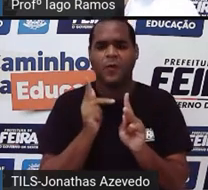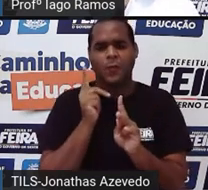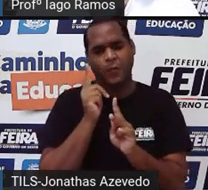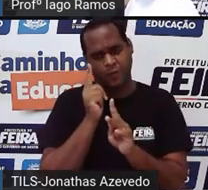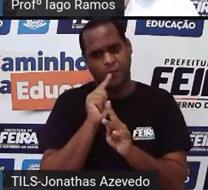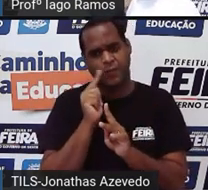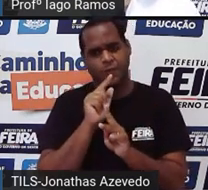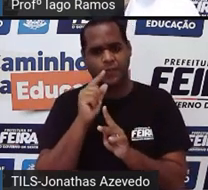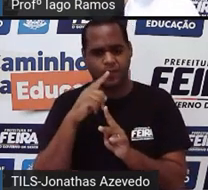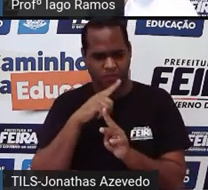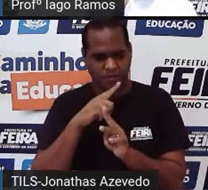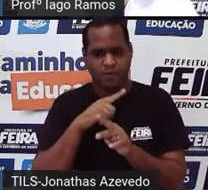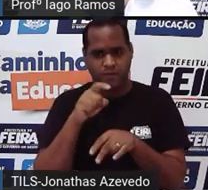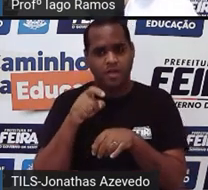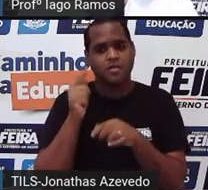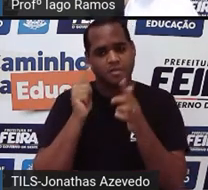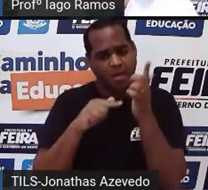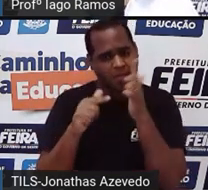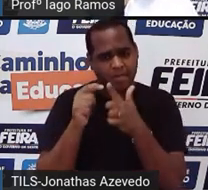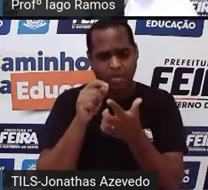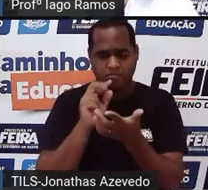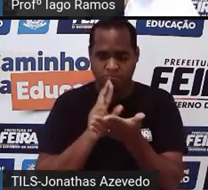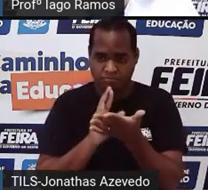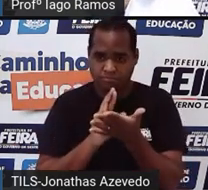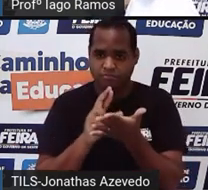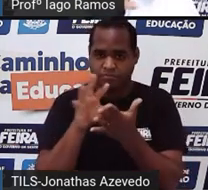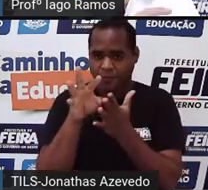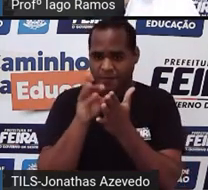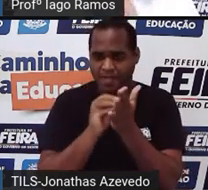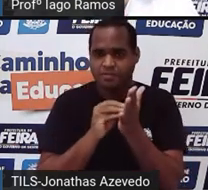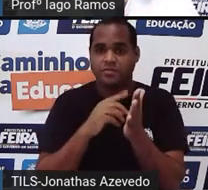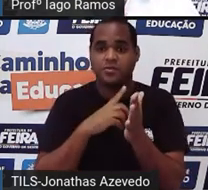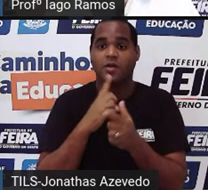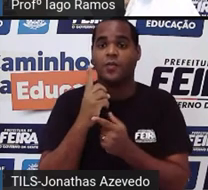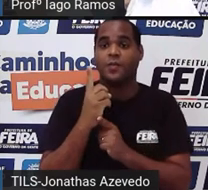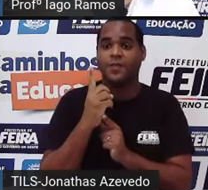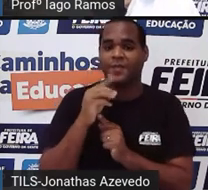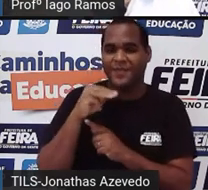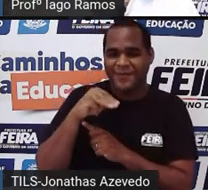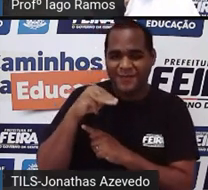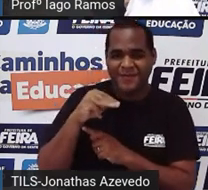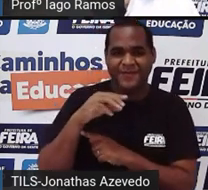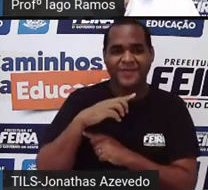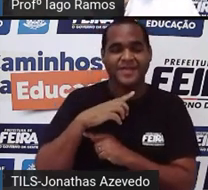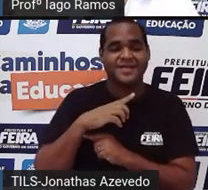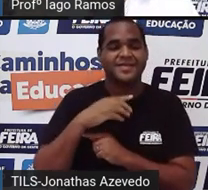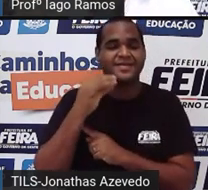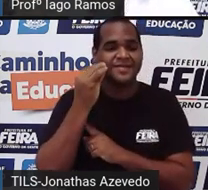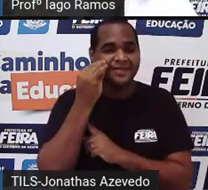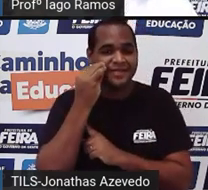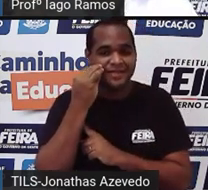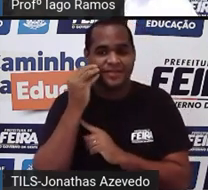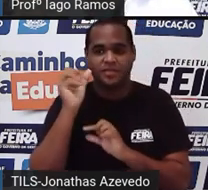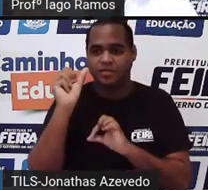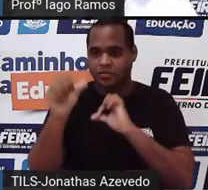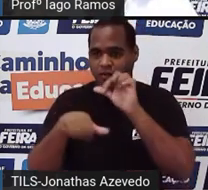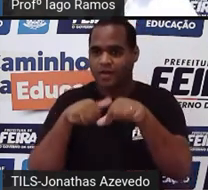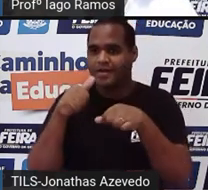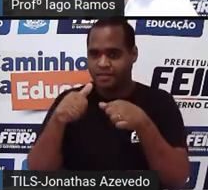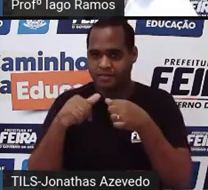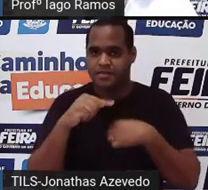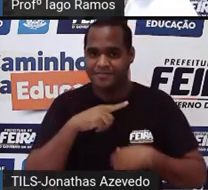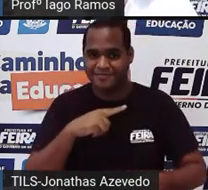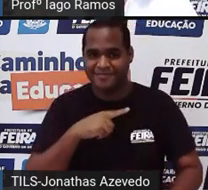tempo aí foi suficiente para você fazer a cópia. Agora eu vou te dar um minuto para você tentar fazer a transformação, tá bom?